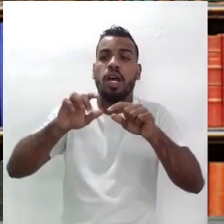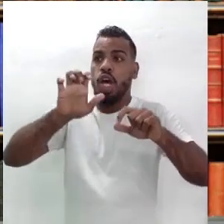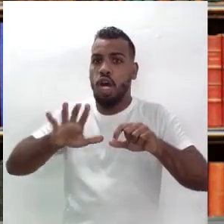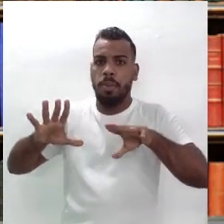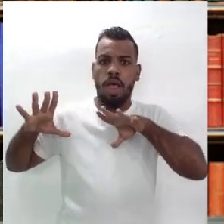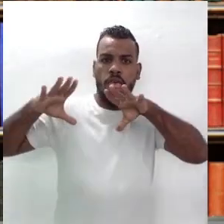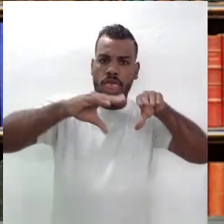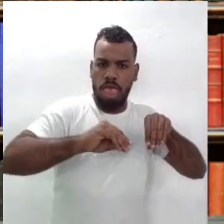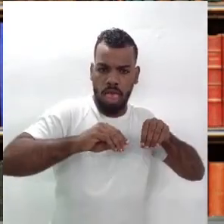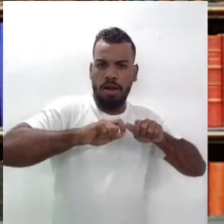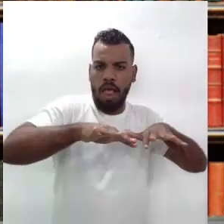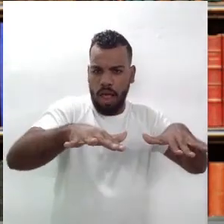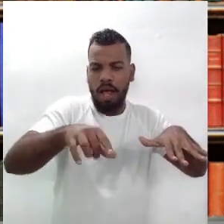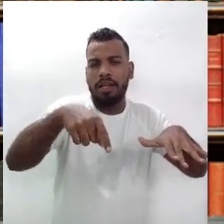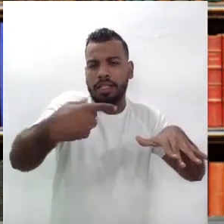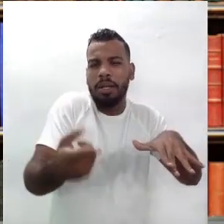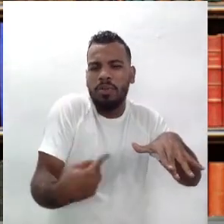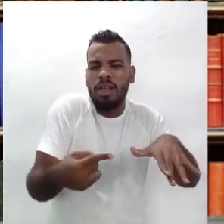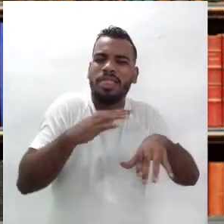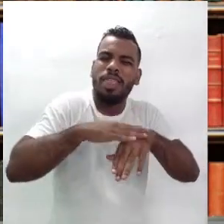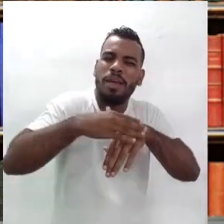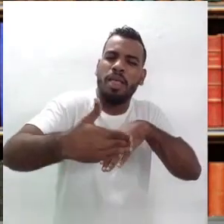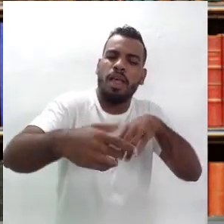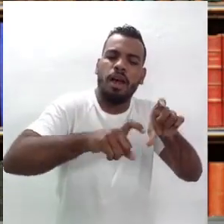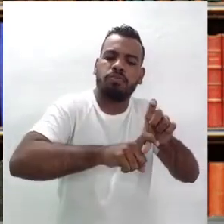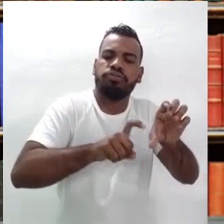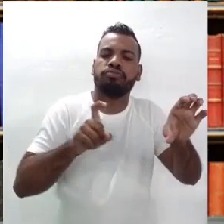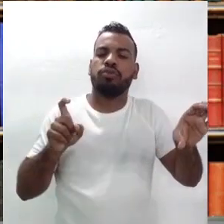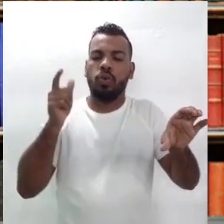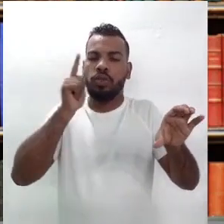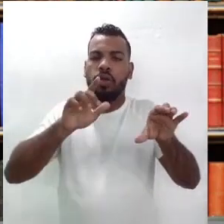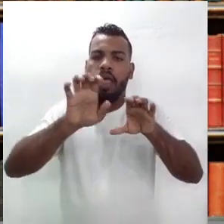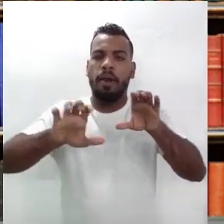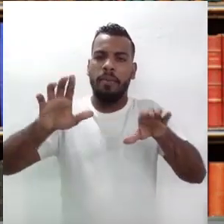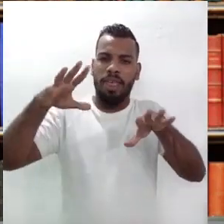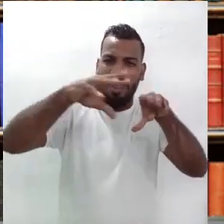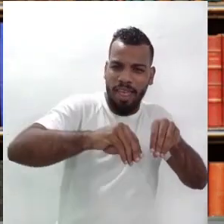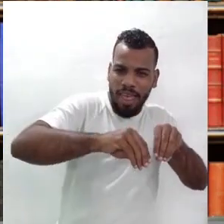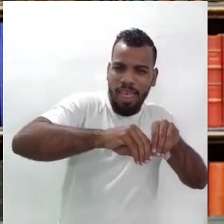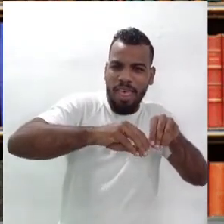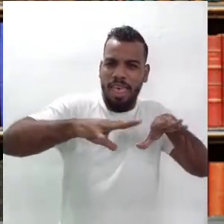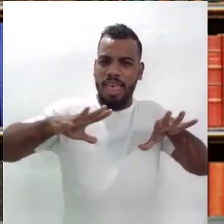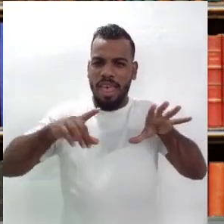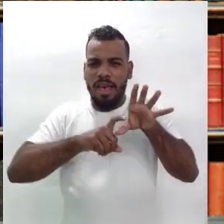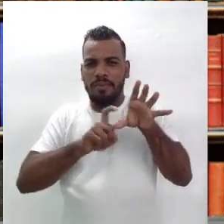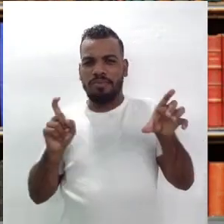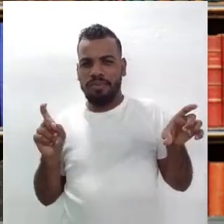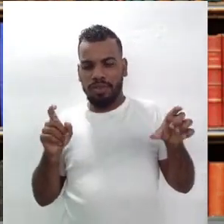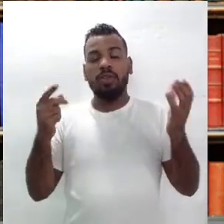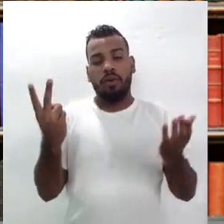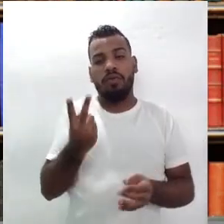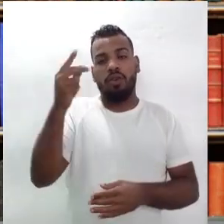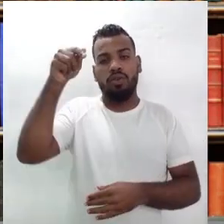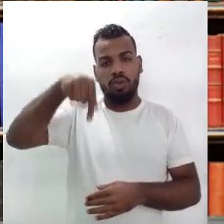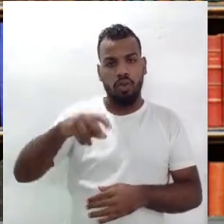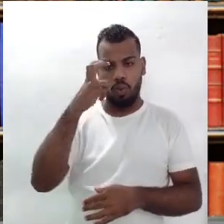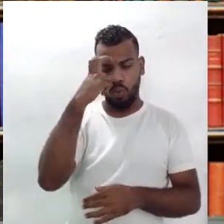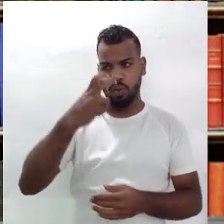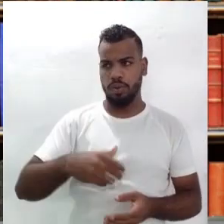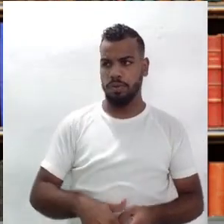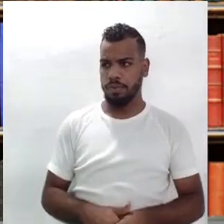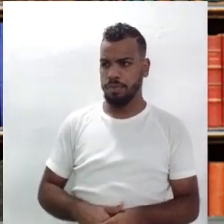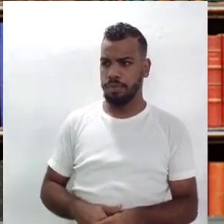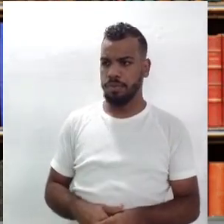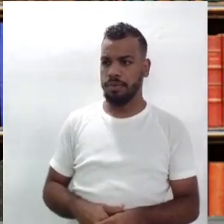inevitavelmente, esse fluxo da cultura europeia estava presente na formação da nossa cultura. Sim. E,